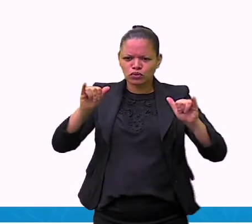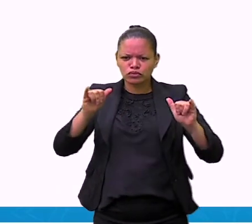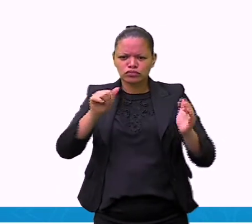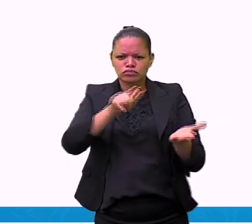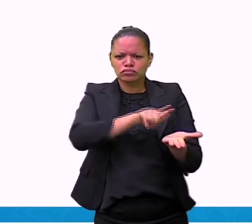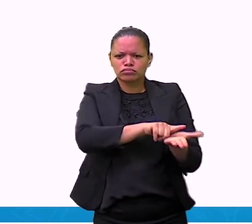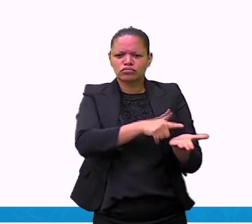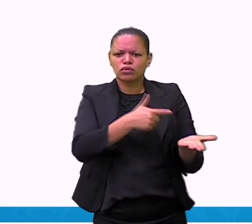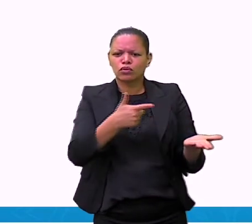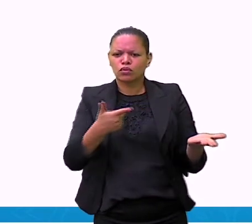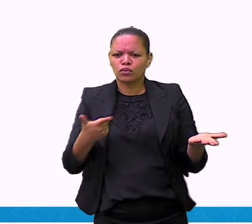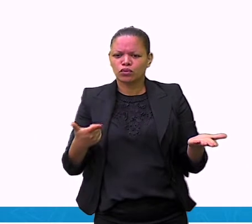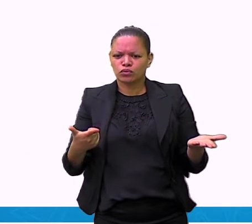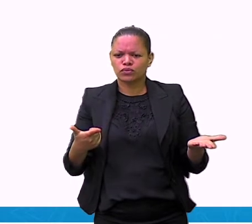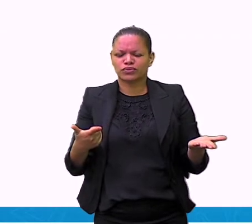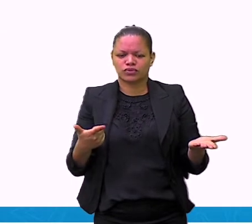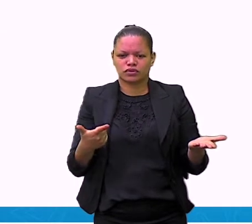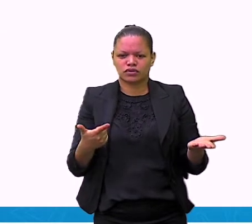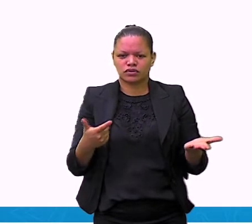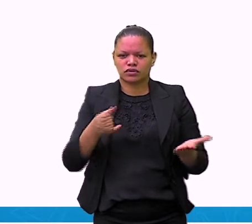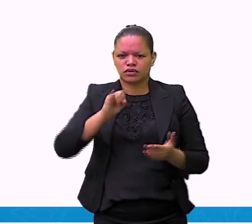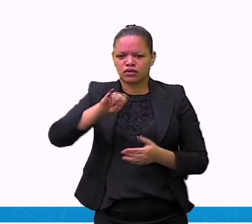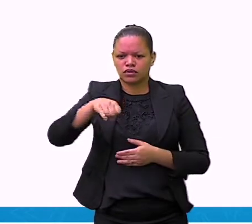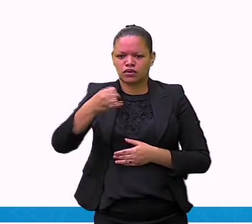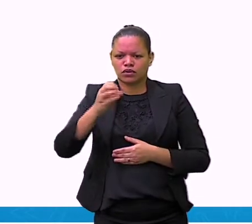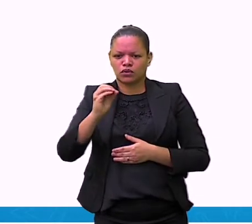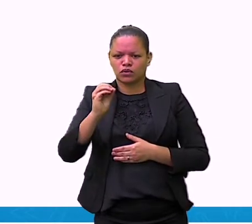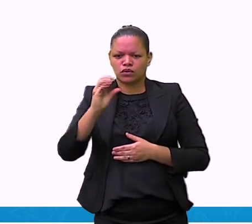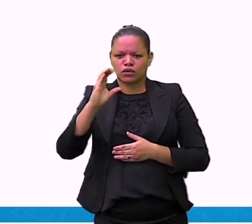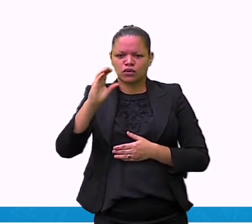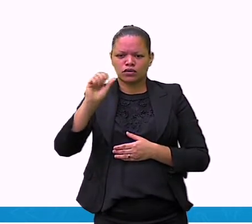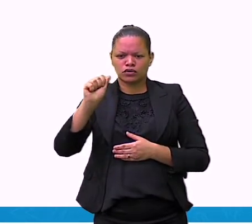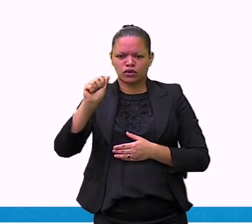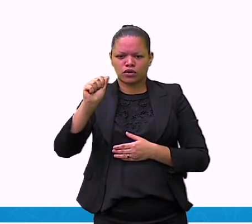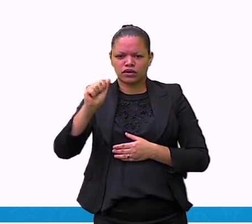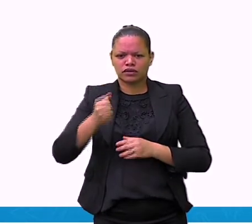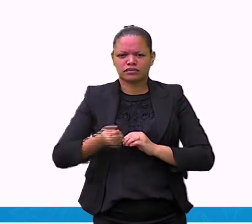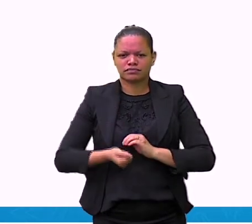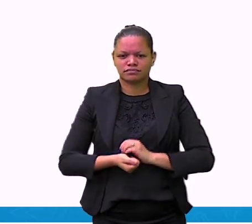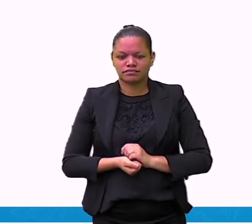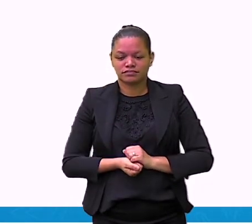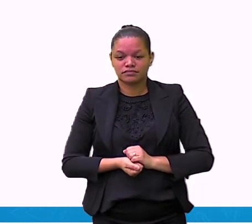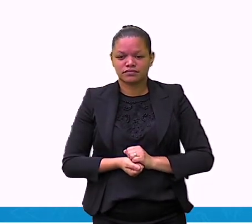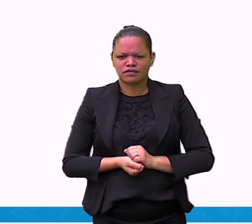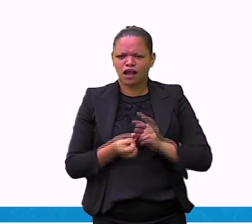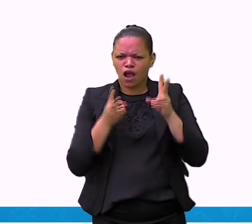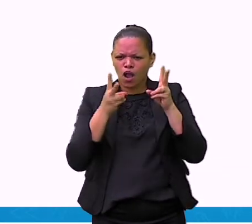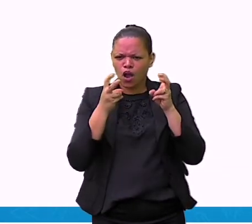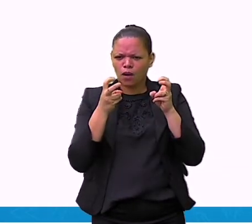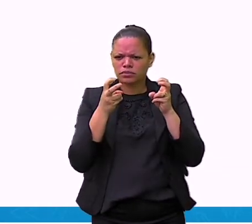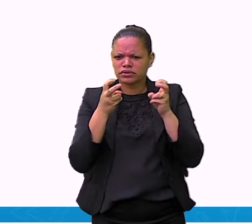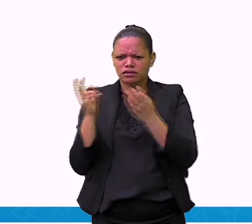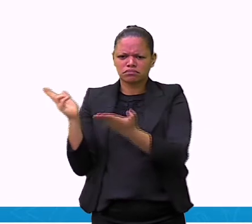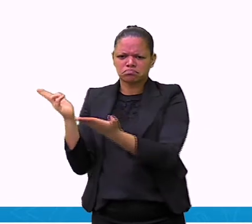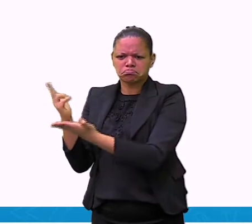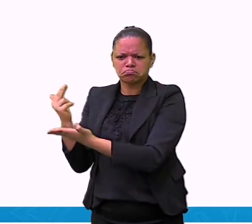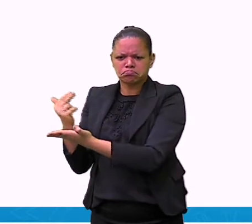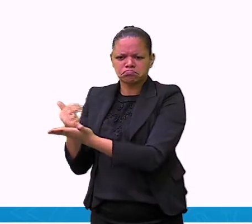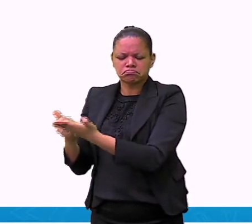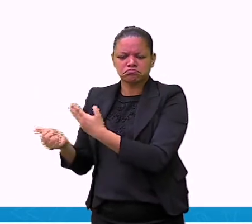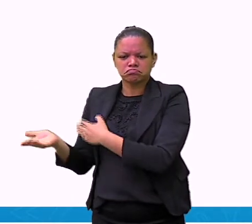Joca, que eu vou falar para vocês mais tarde. Eu quero que vocês observem essa gravura.